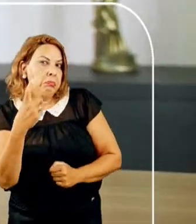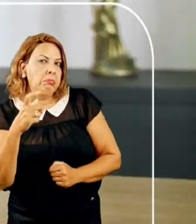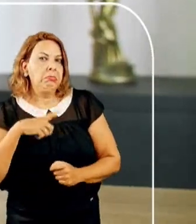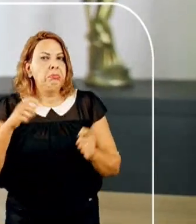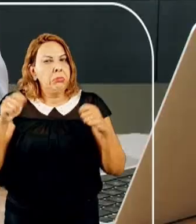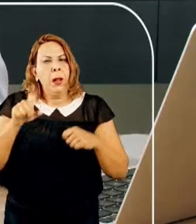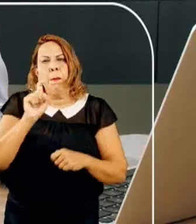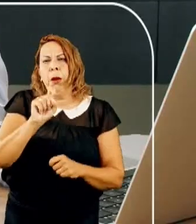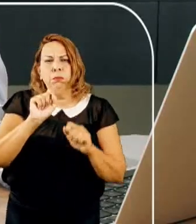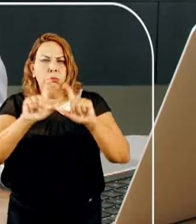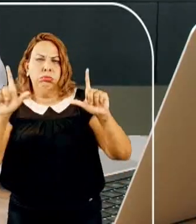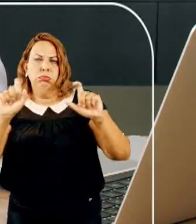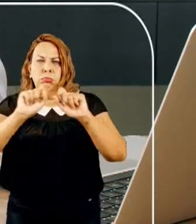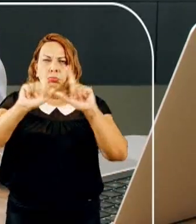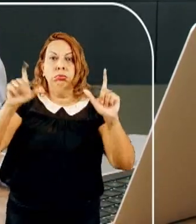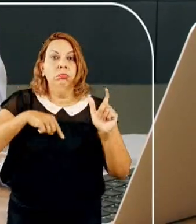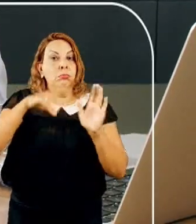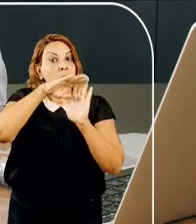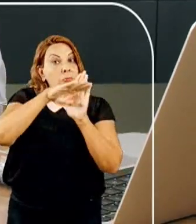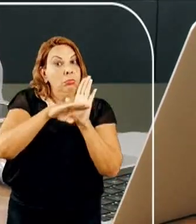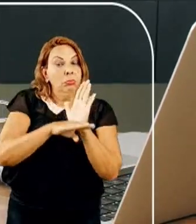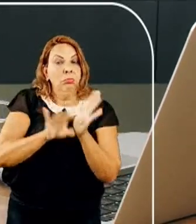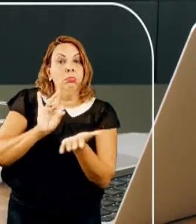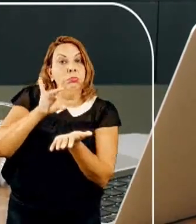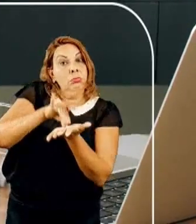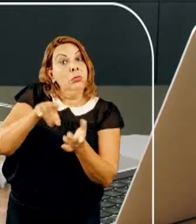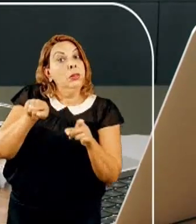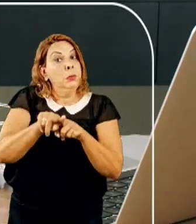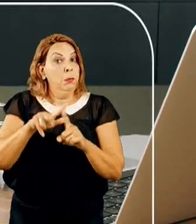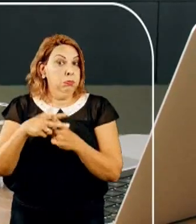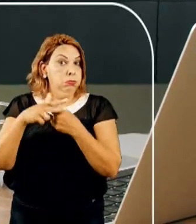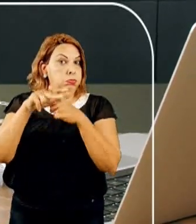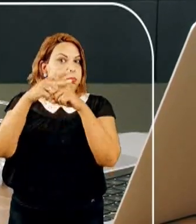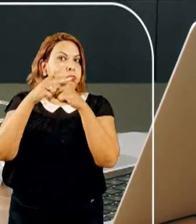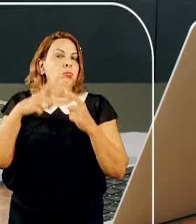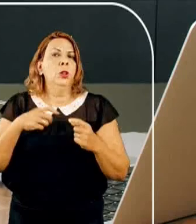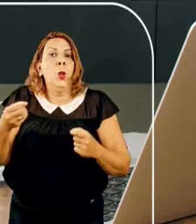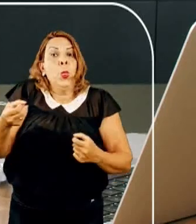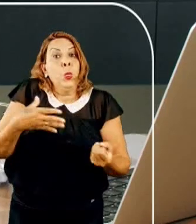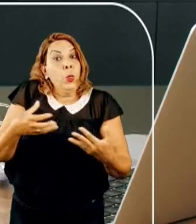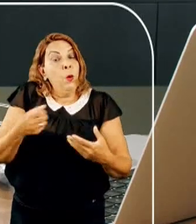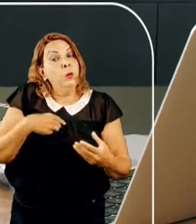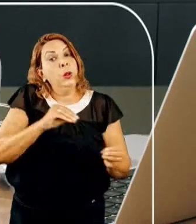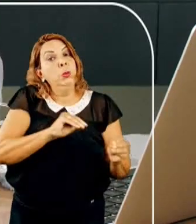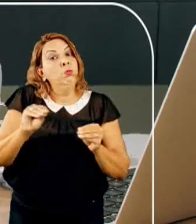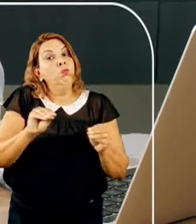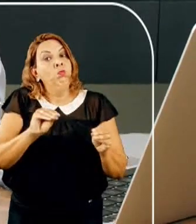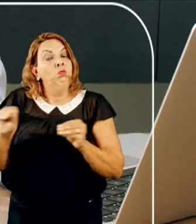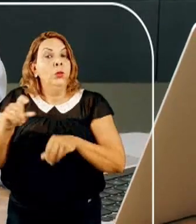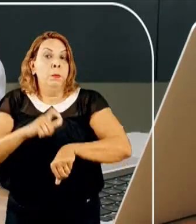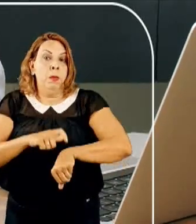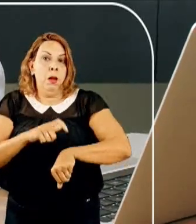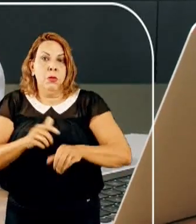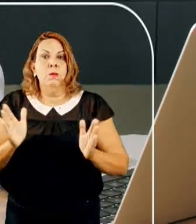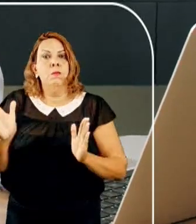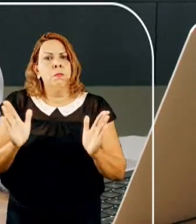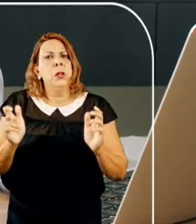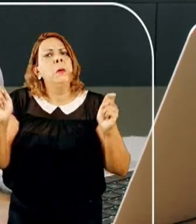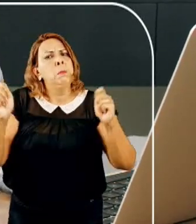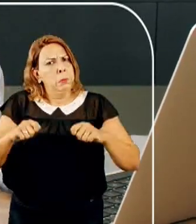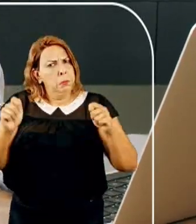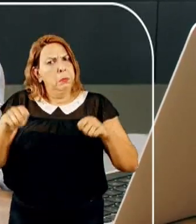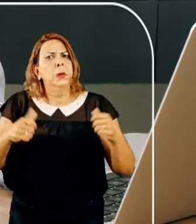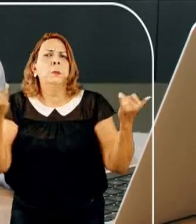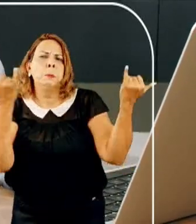O interessado terá acesso aos atos normativos originais e suas alterações, inclusões e revogações, podendo ter